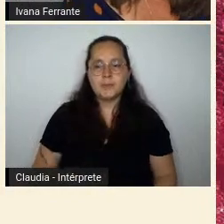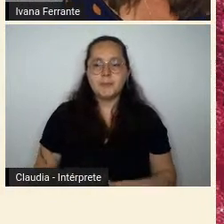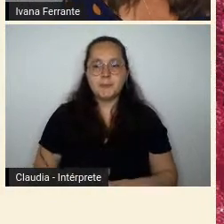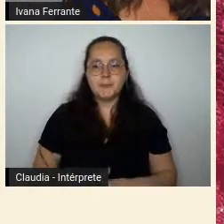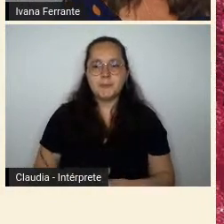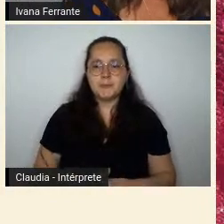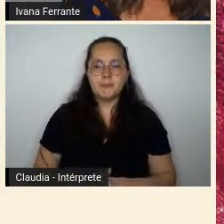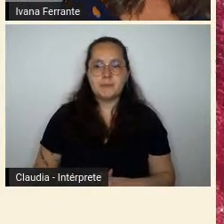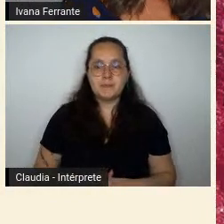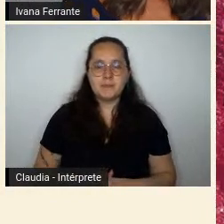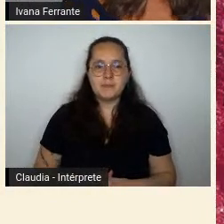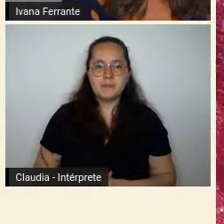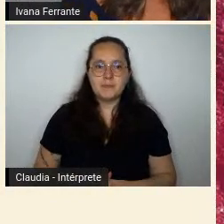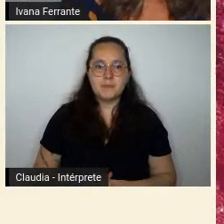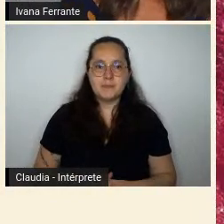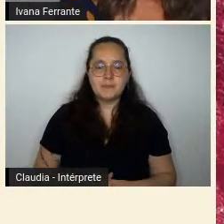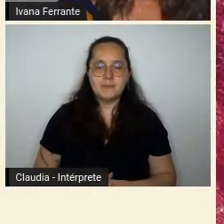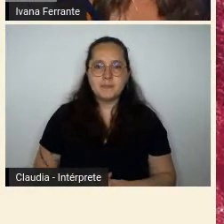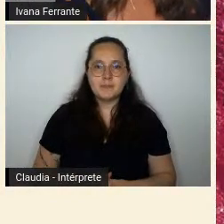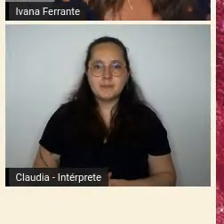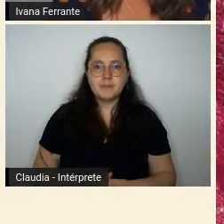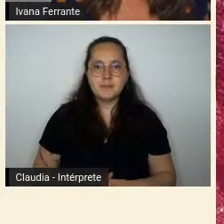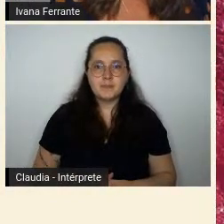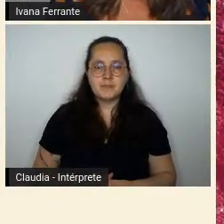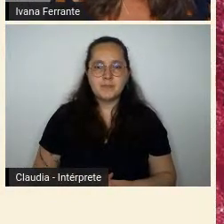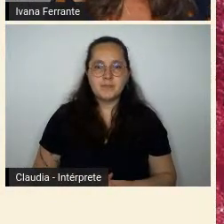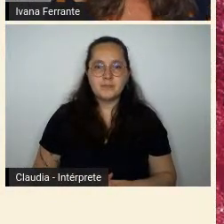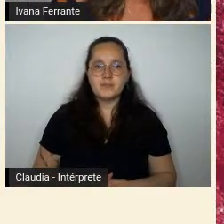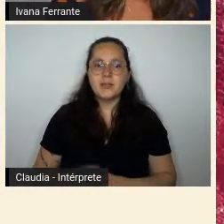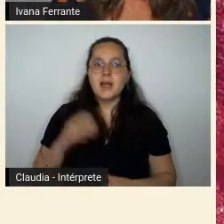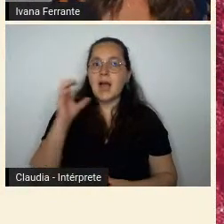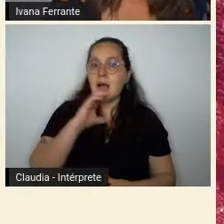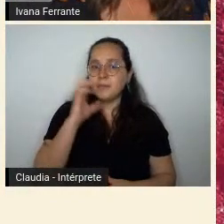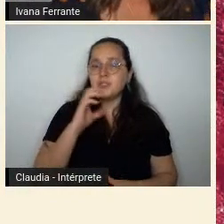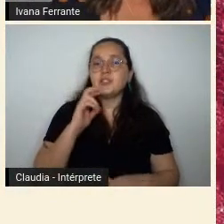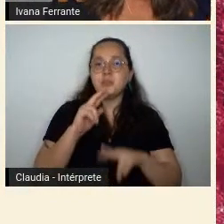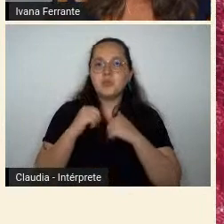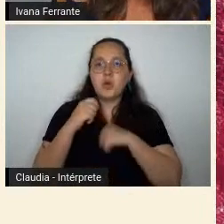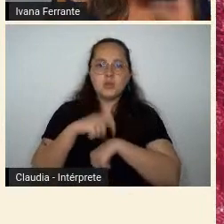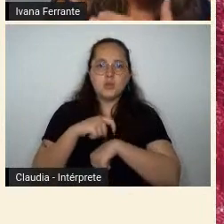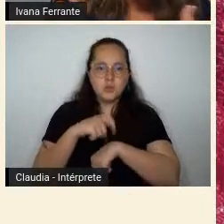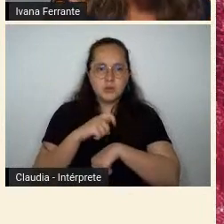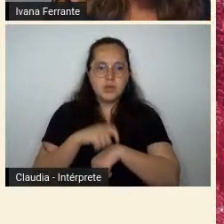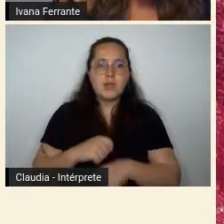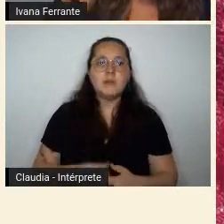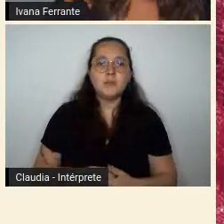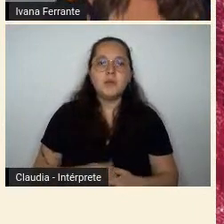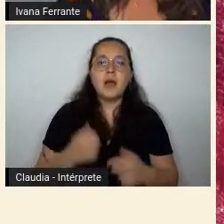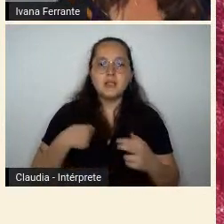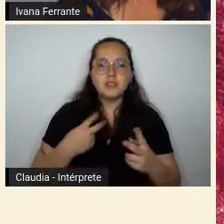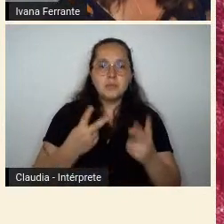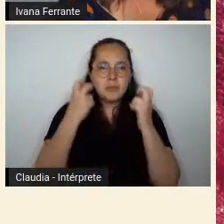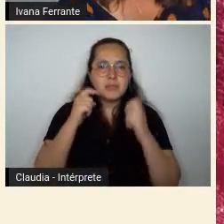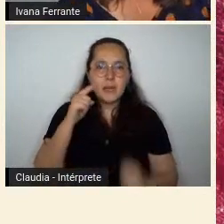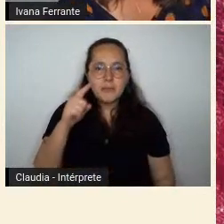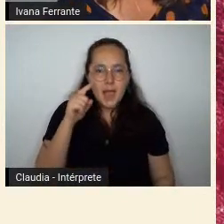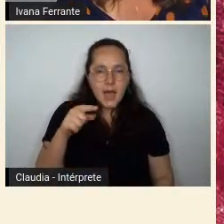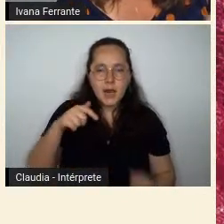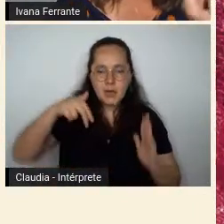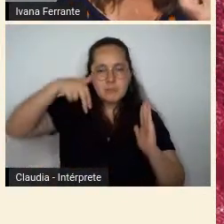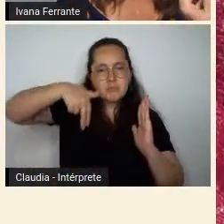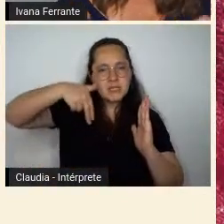A gente, assim, rapidamente falando, até por economia do tempo, a gente percebe as pinceladas rápidas,